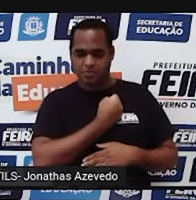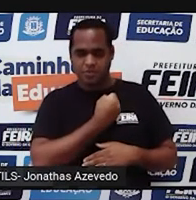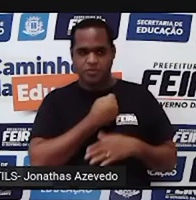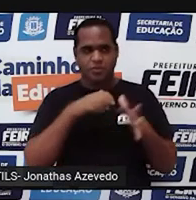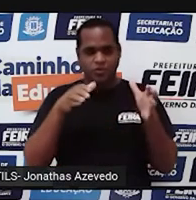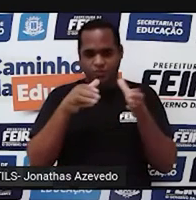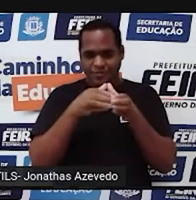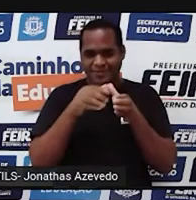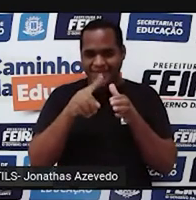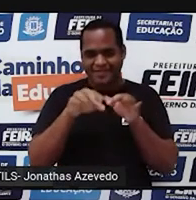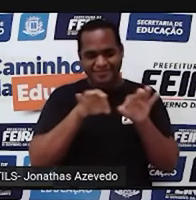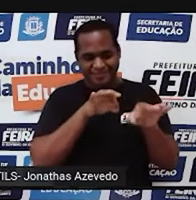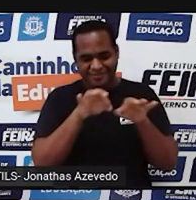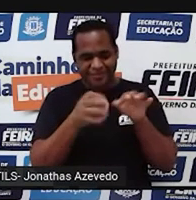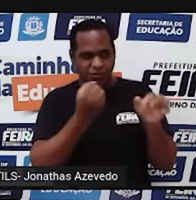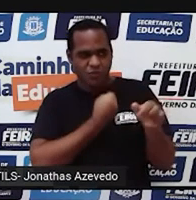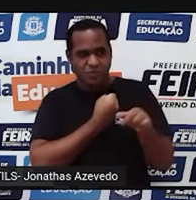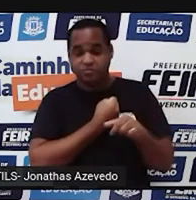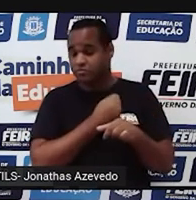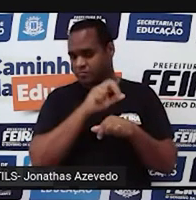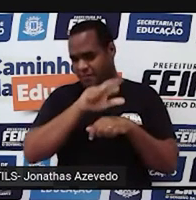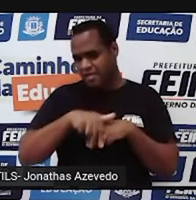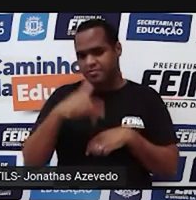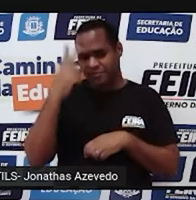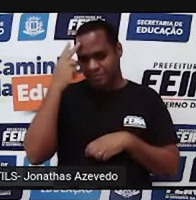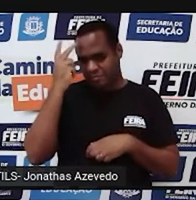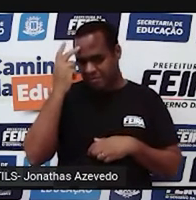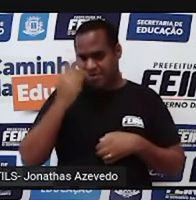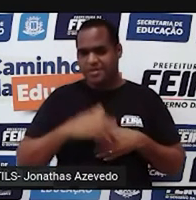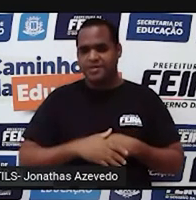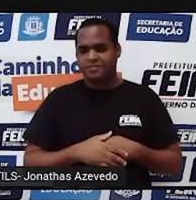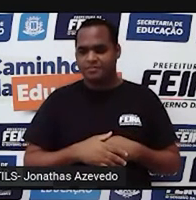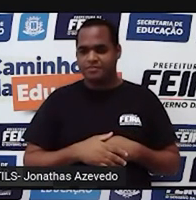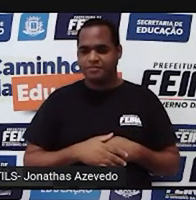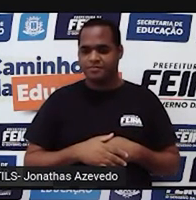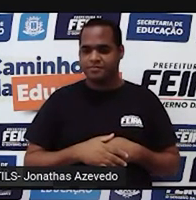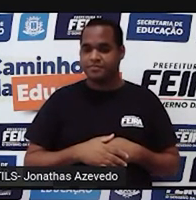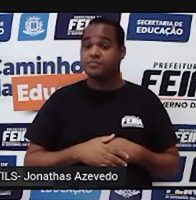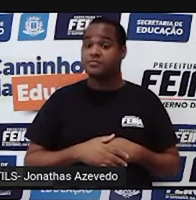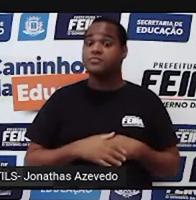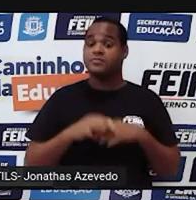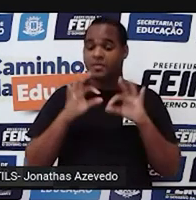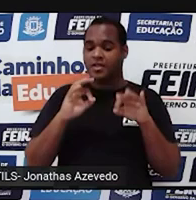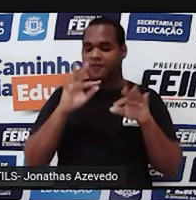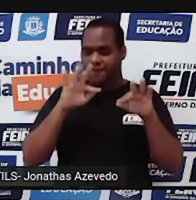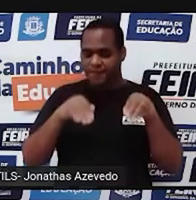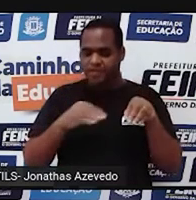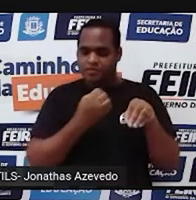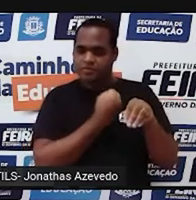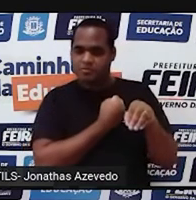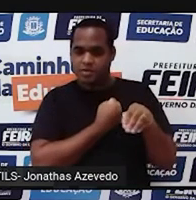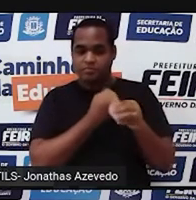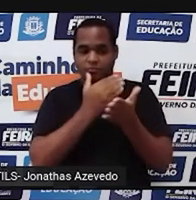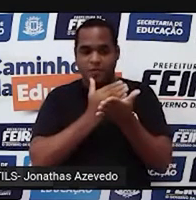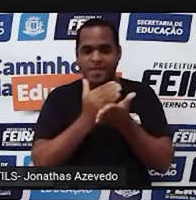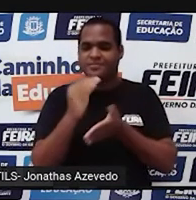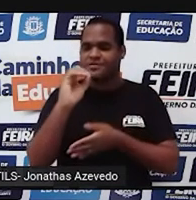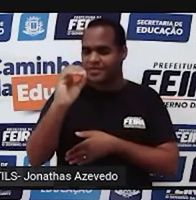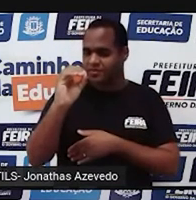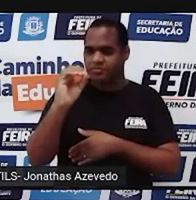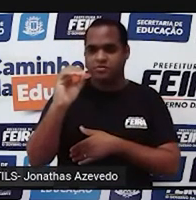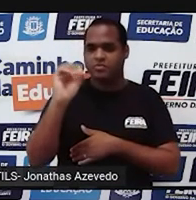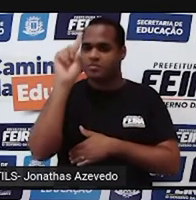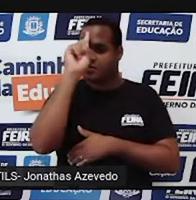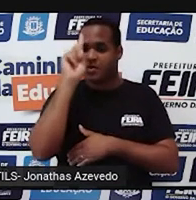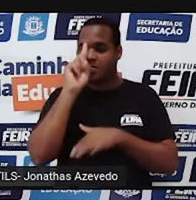conjunto de números naturais, certo? São infinitos números, começa no 0, mas a gente